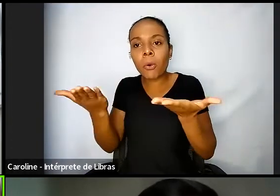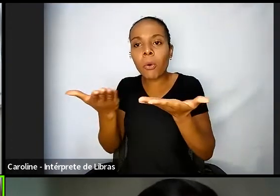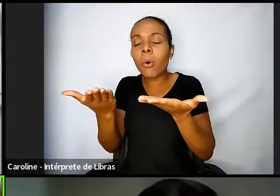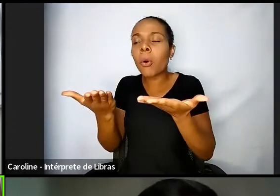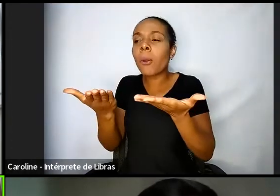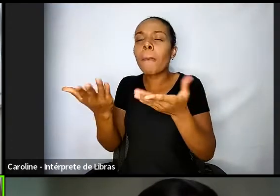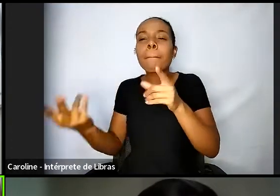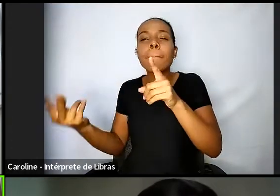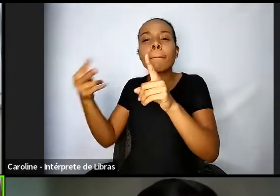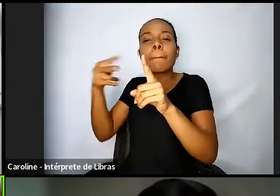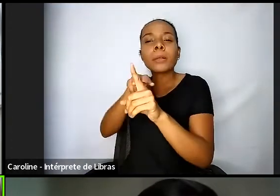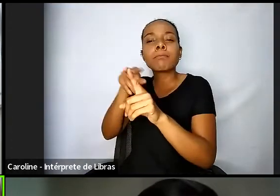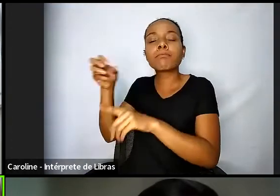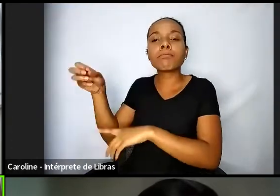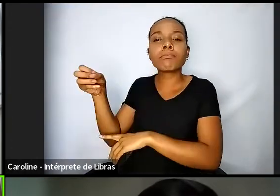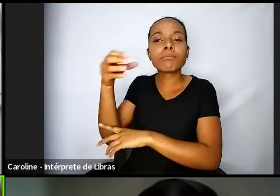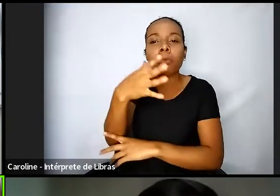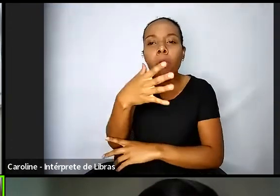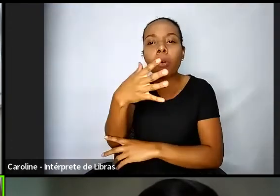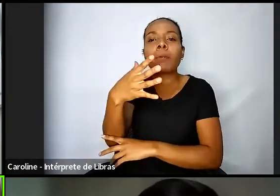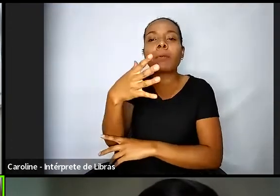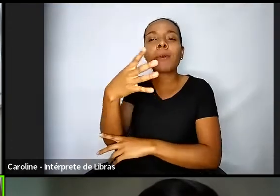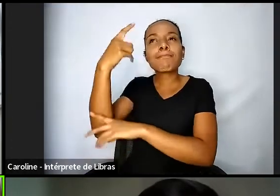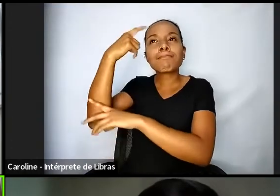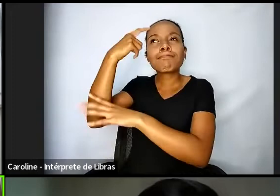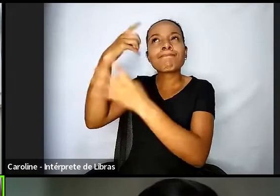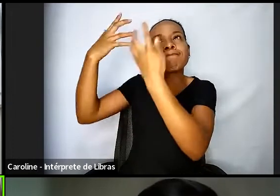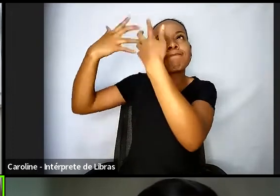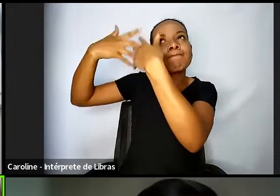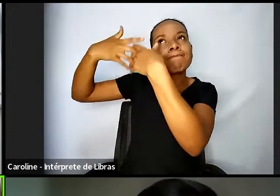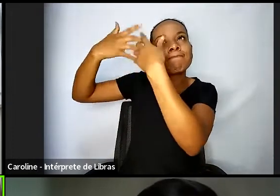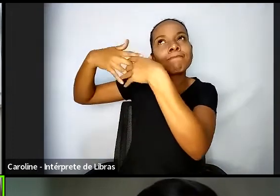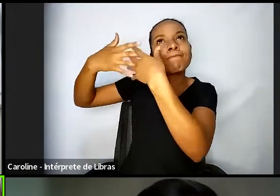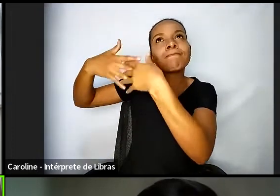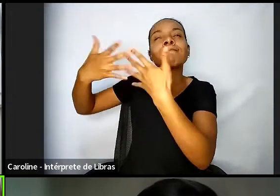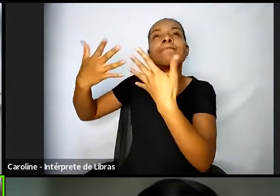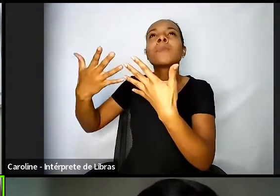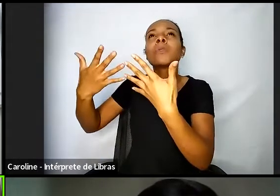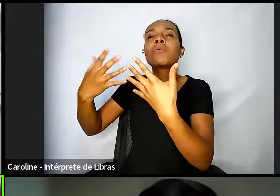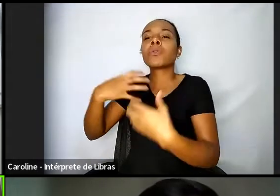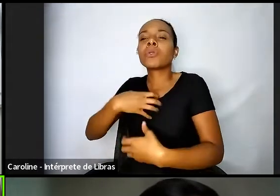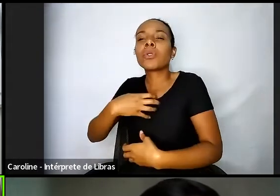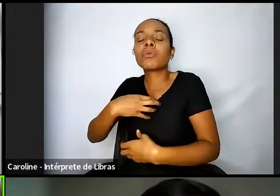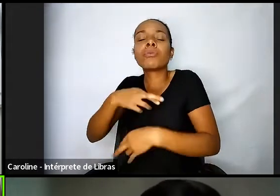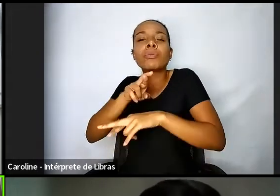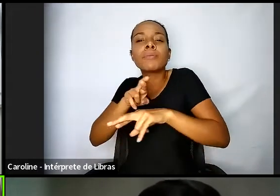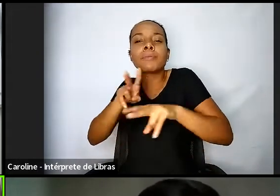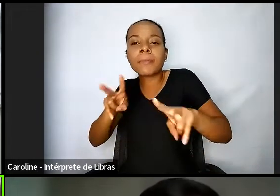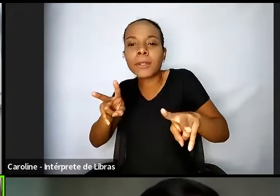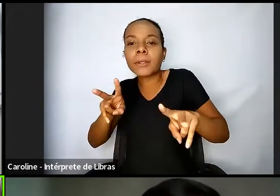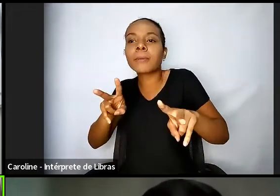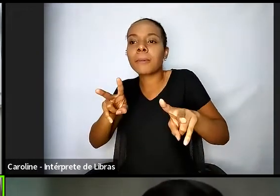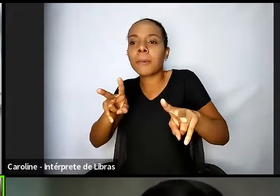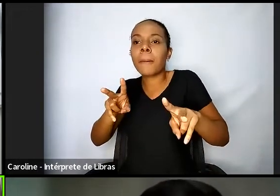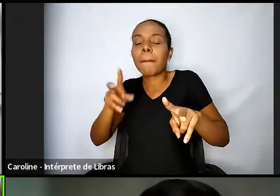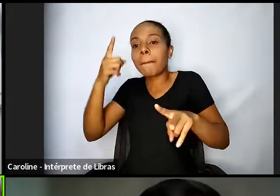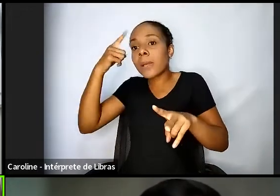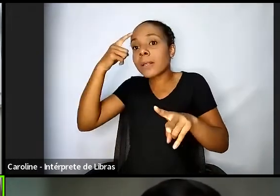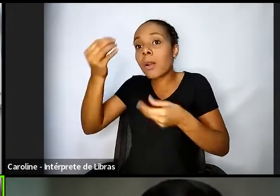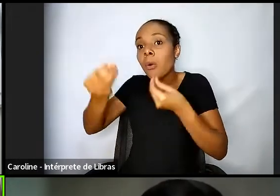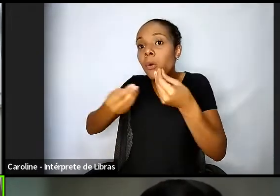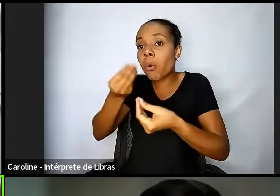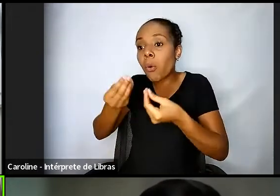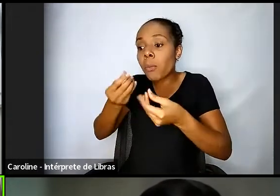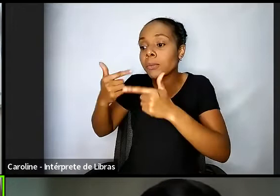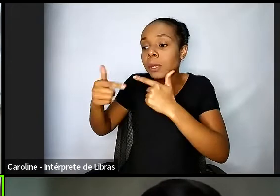de pensar o serviço judicial que é prestado às pessoas em situação de rua. Então, ela vem trazer